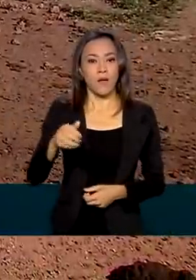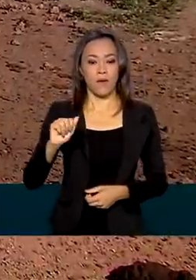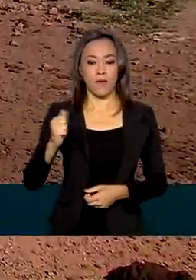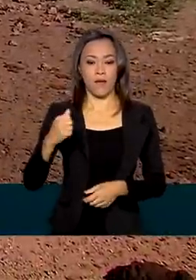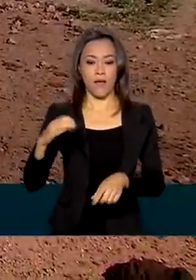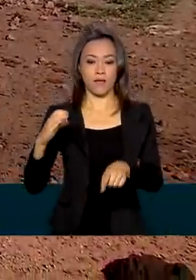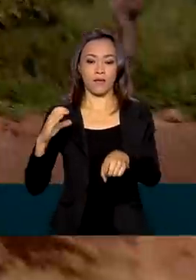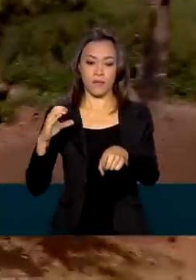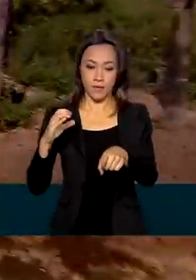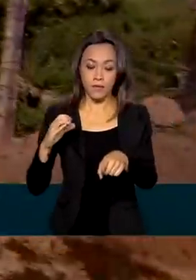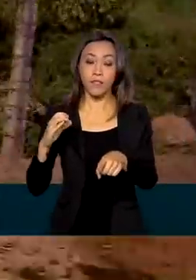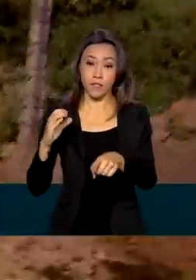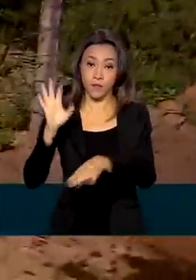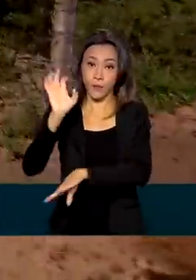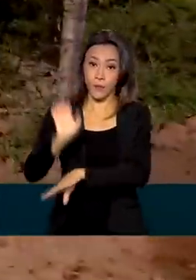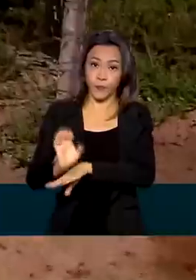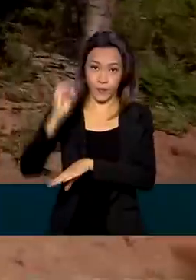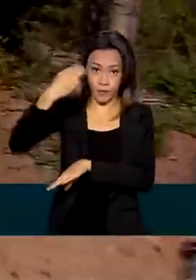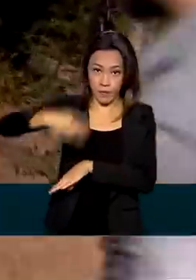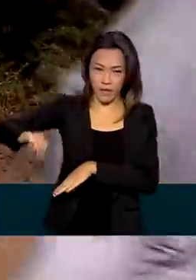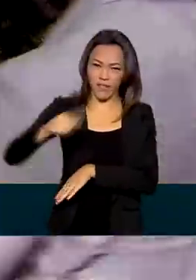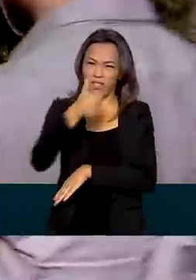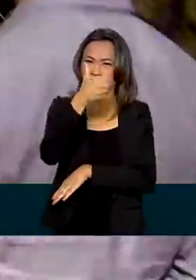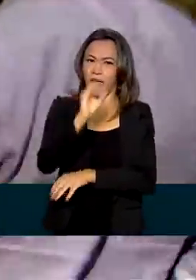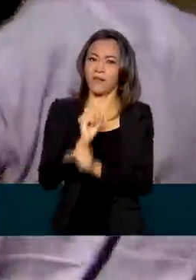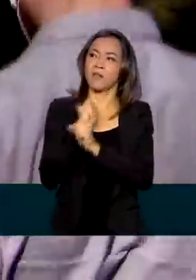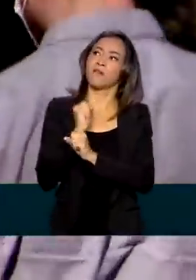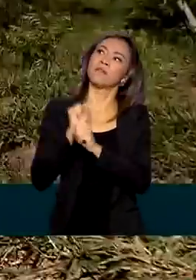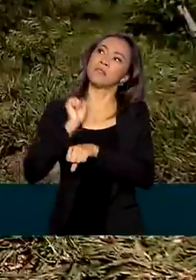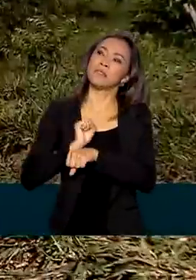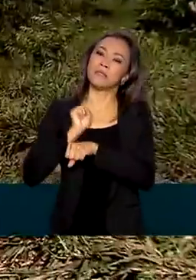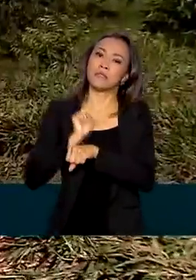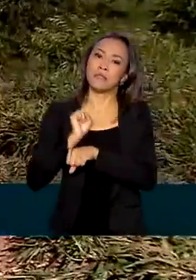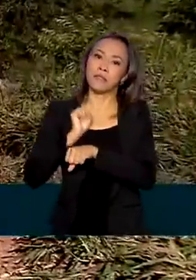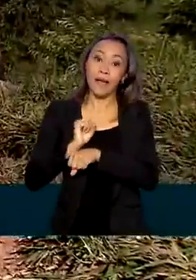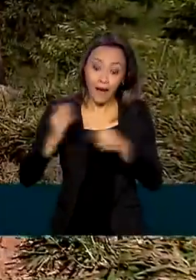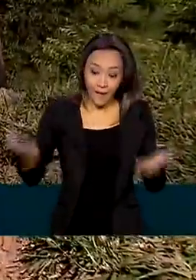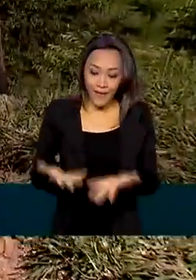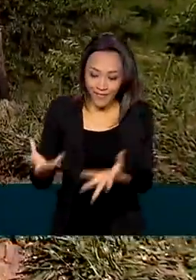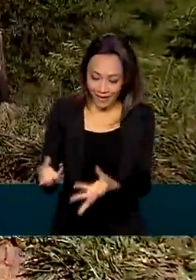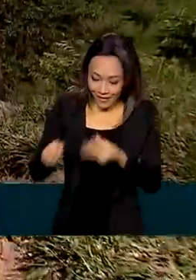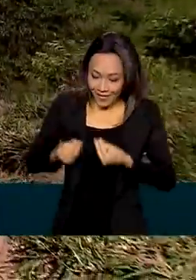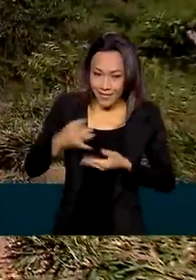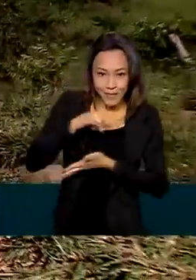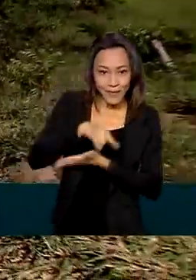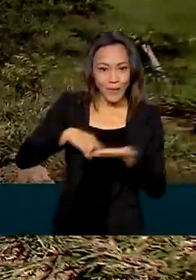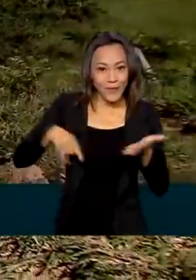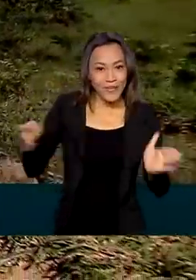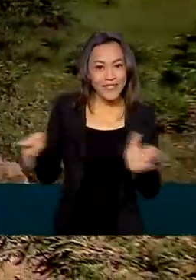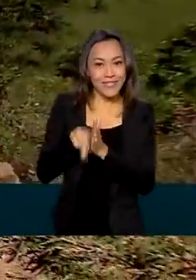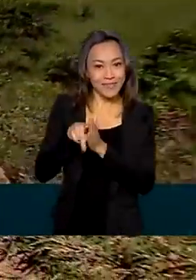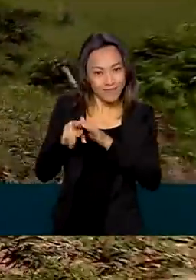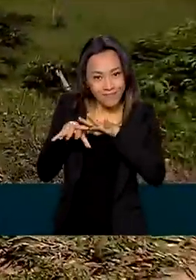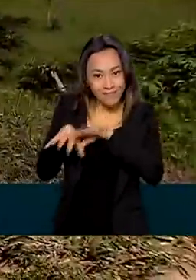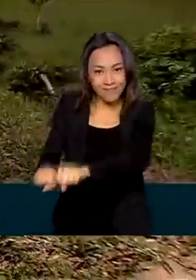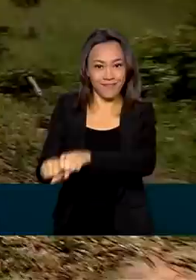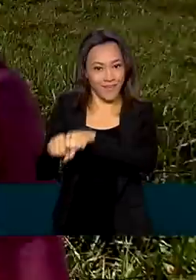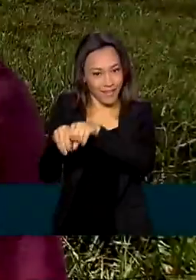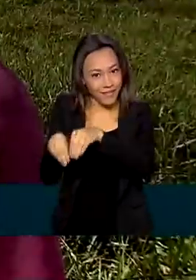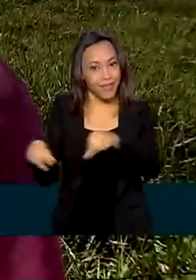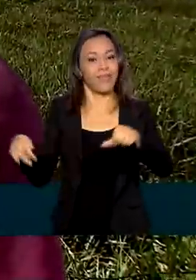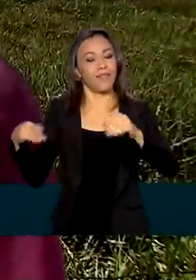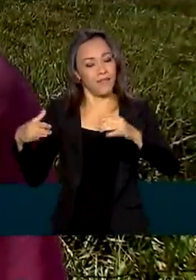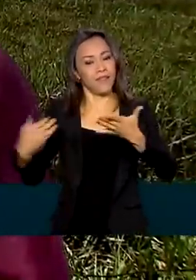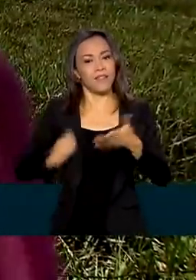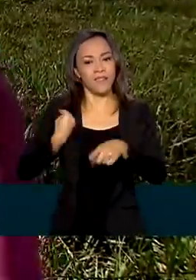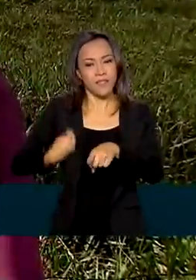no estado do Maranhão. Depois de mais de 10 anos de espera, ele vai receber o título de propriedade da terra, onde vive